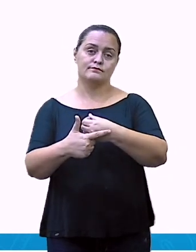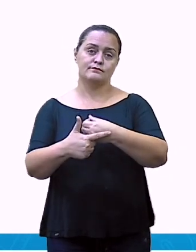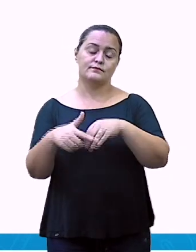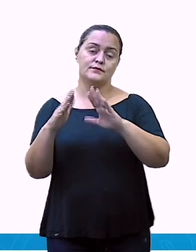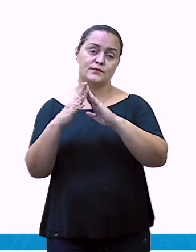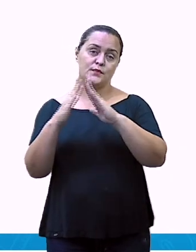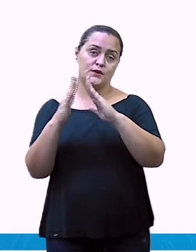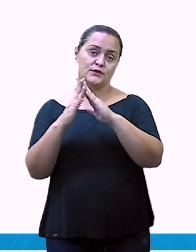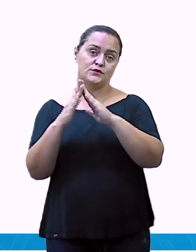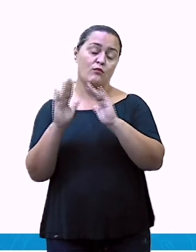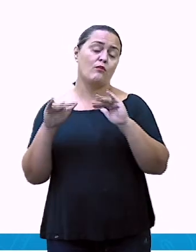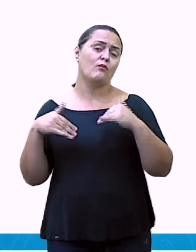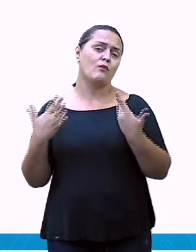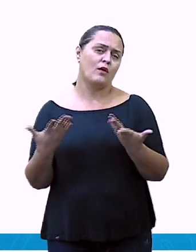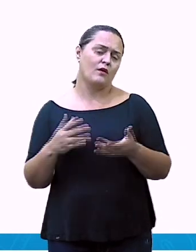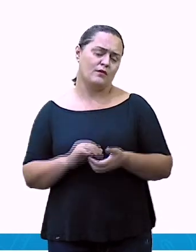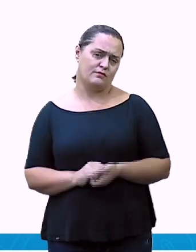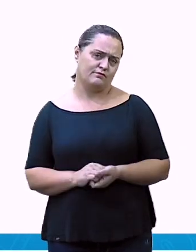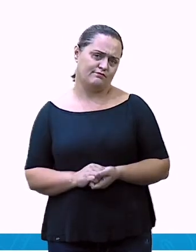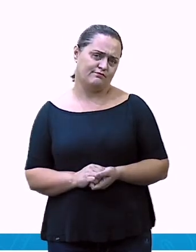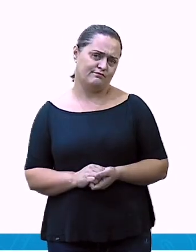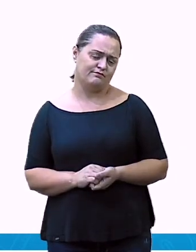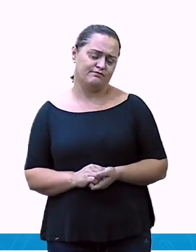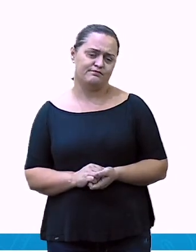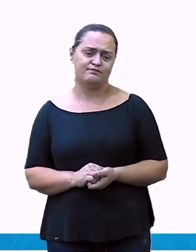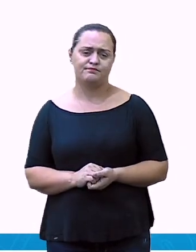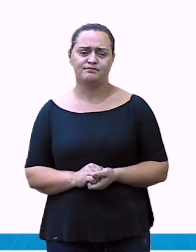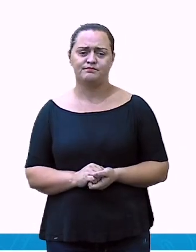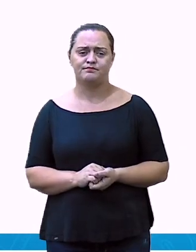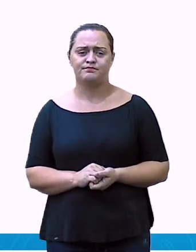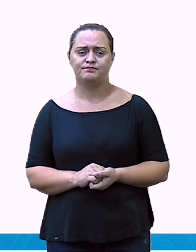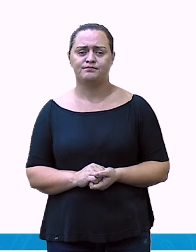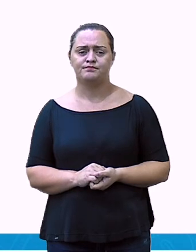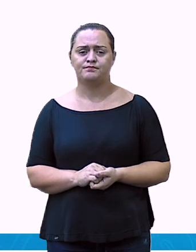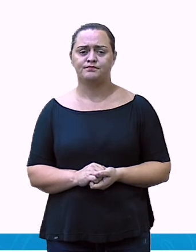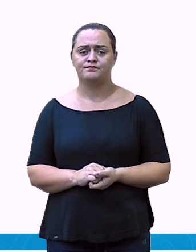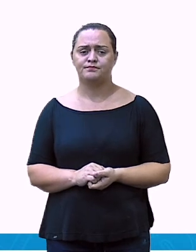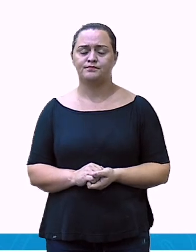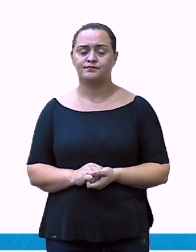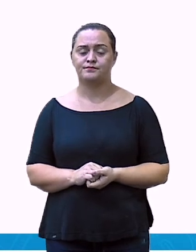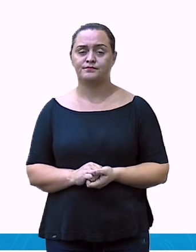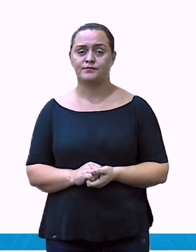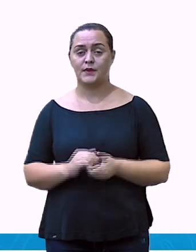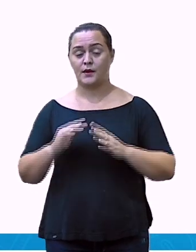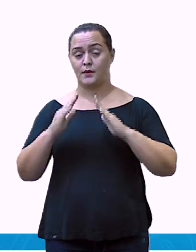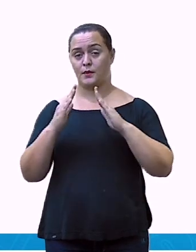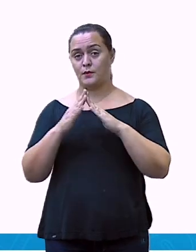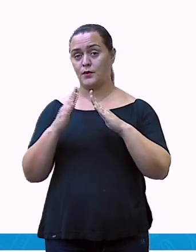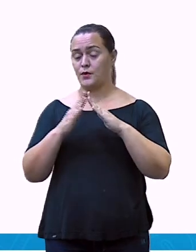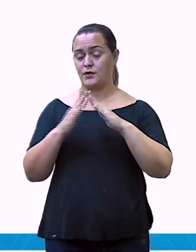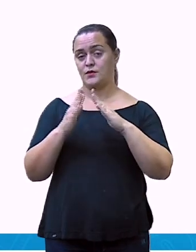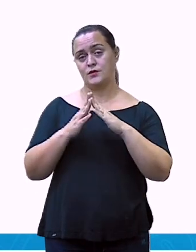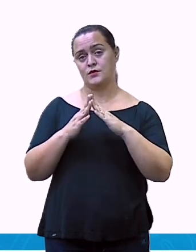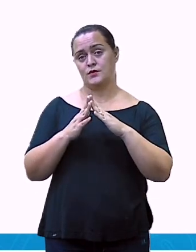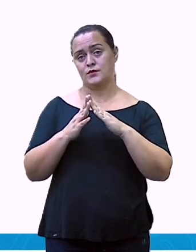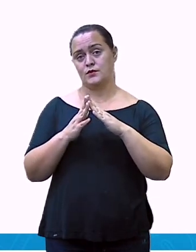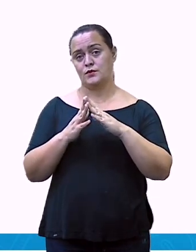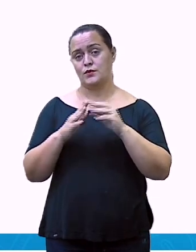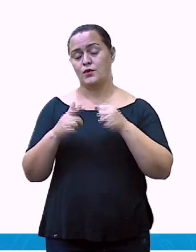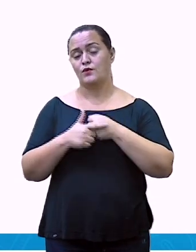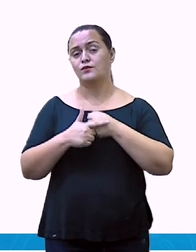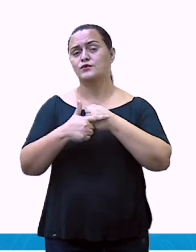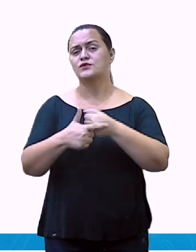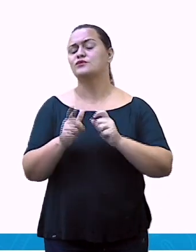qual é a função da moradia? Vocês recordam? Ó, a moradia, ela tem como função de